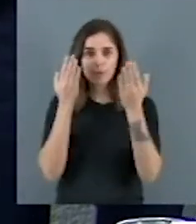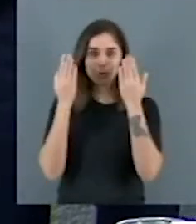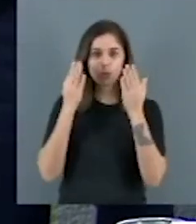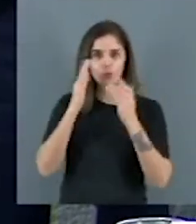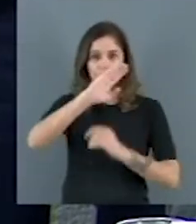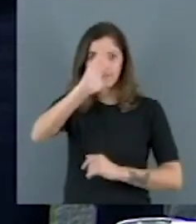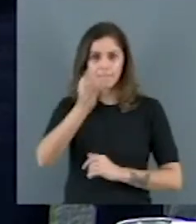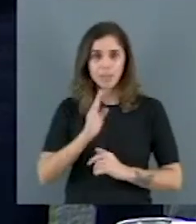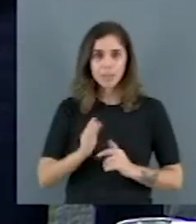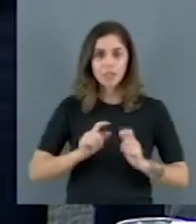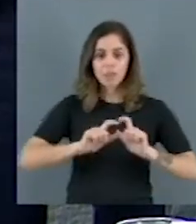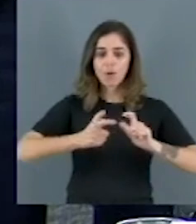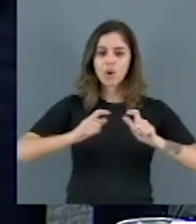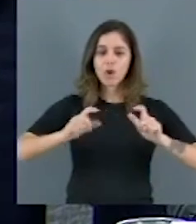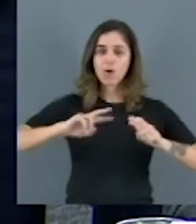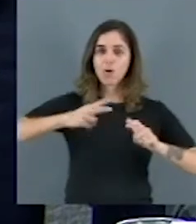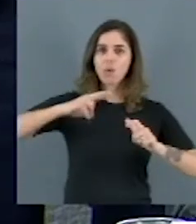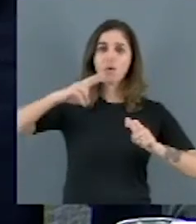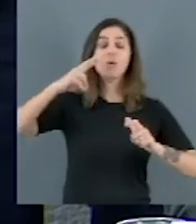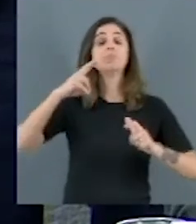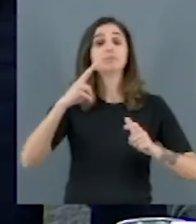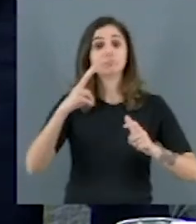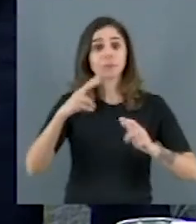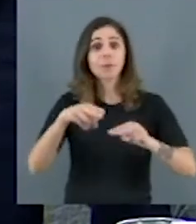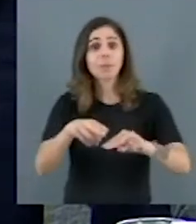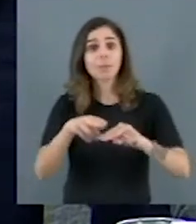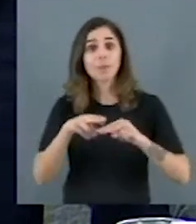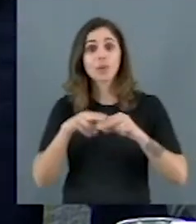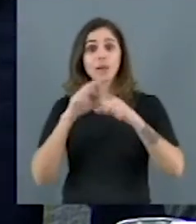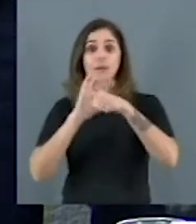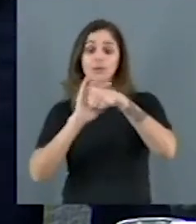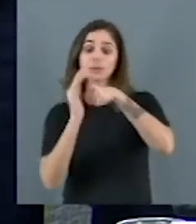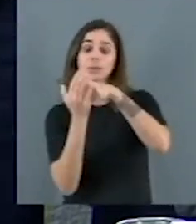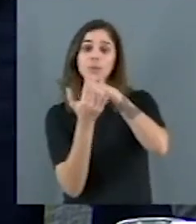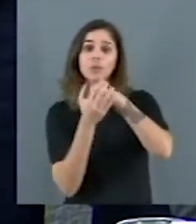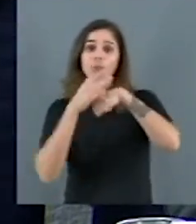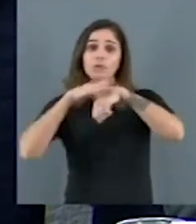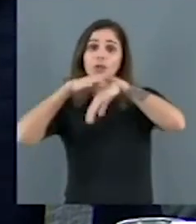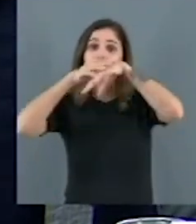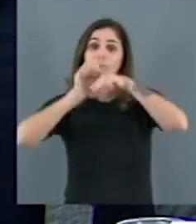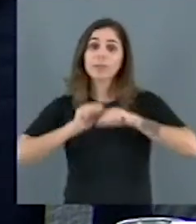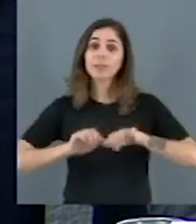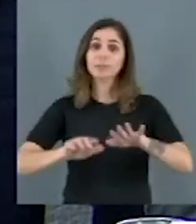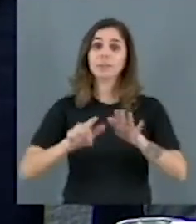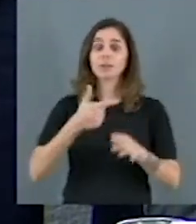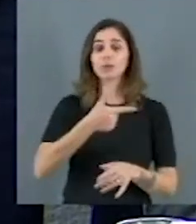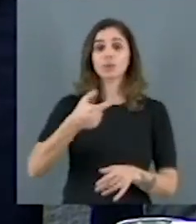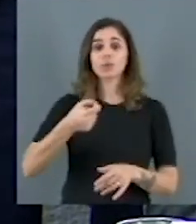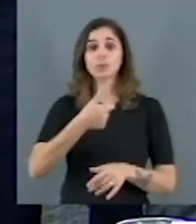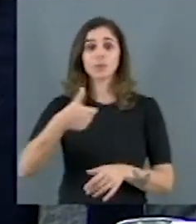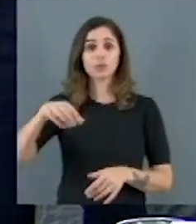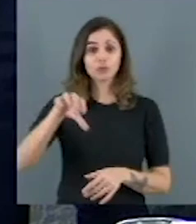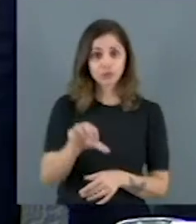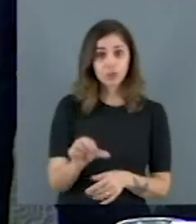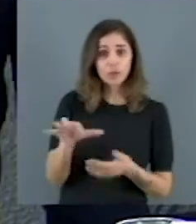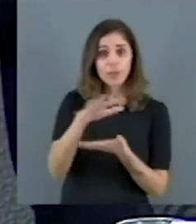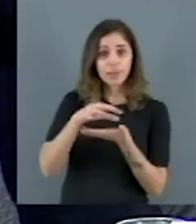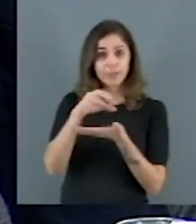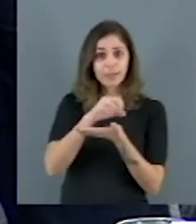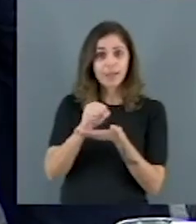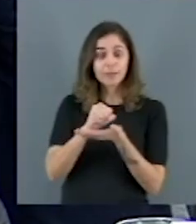assustadoramente em função da pandemia de Covid-19. Dados da Agência Nacional de Saúde Suplementar